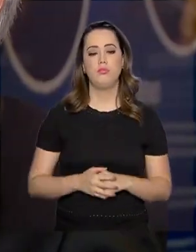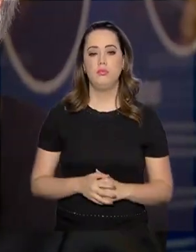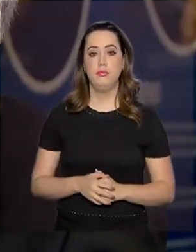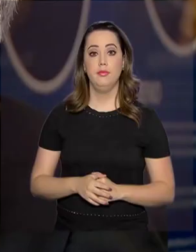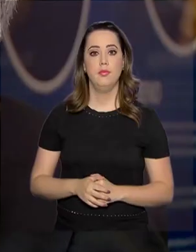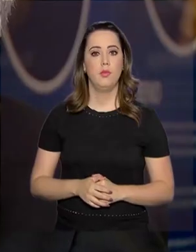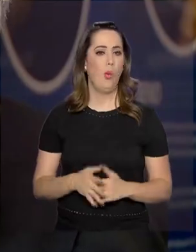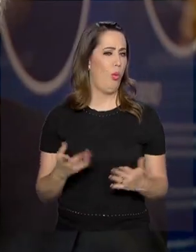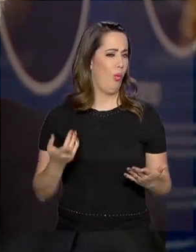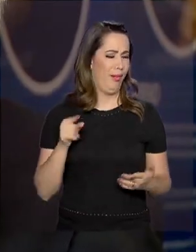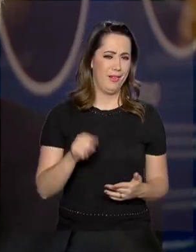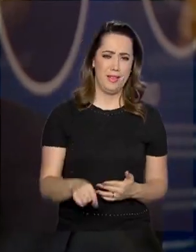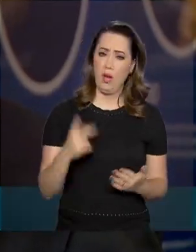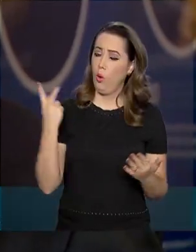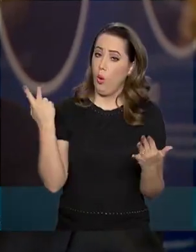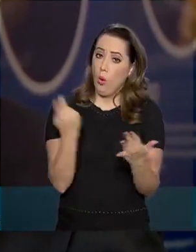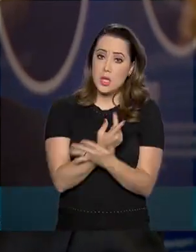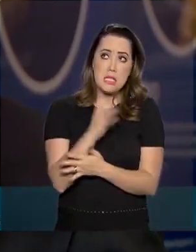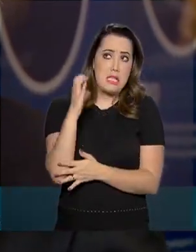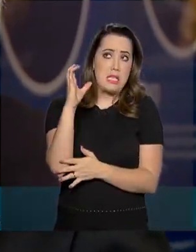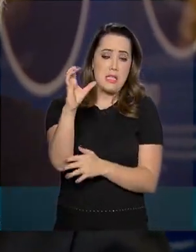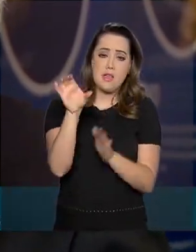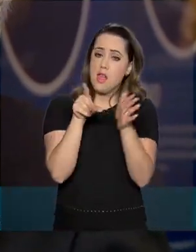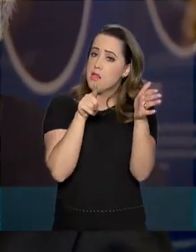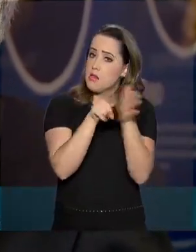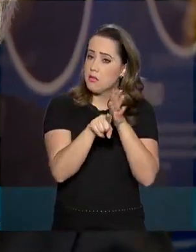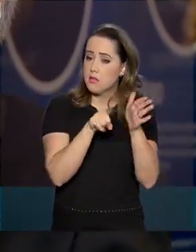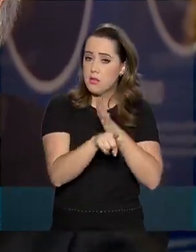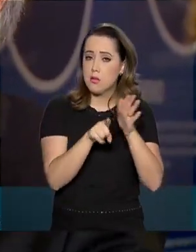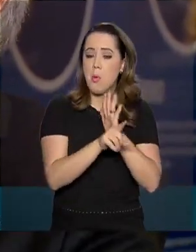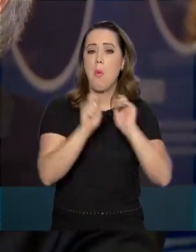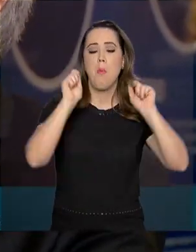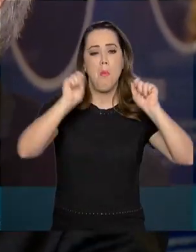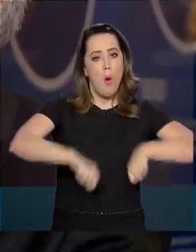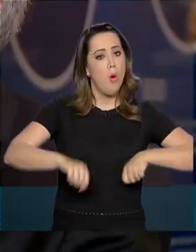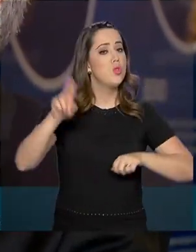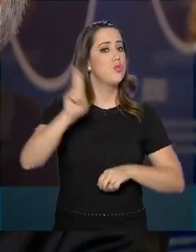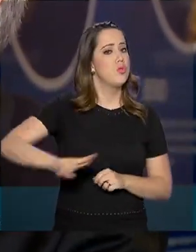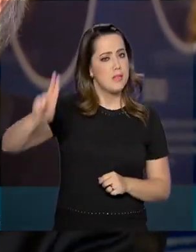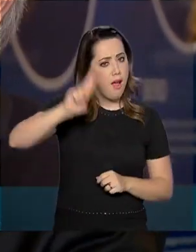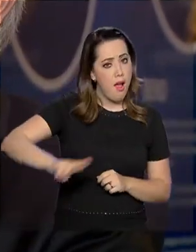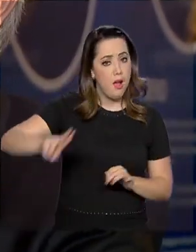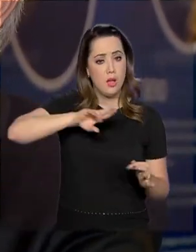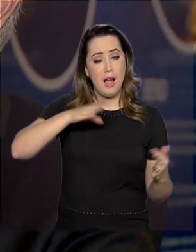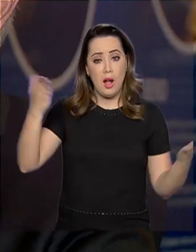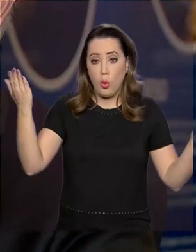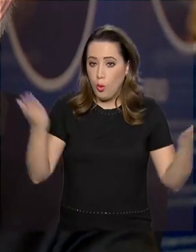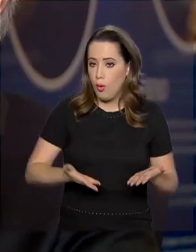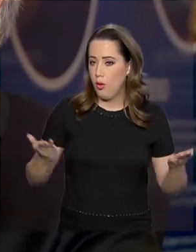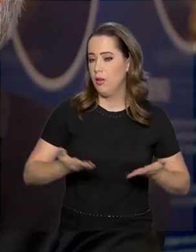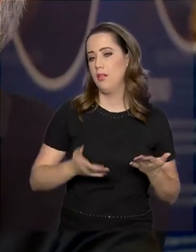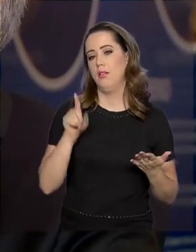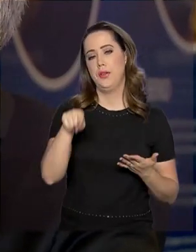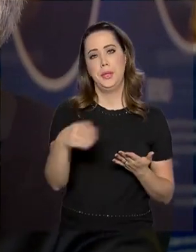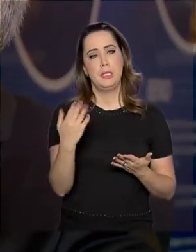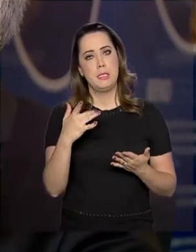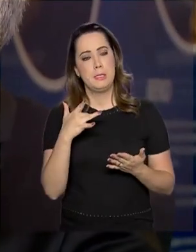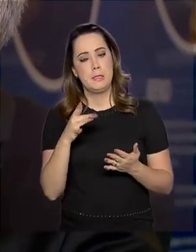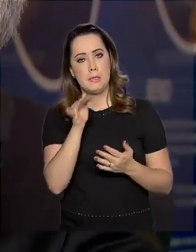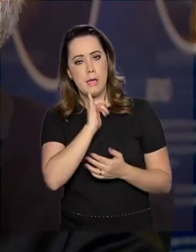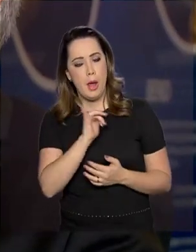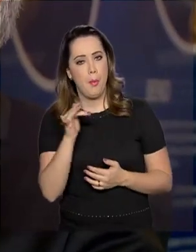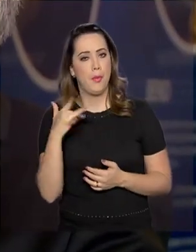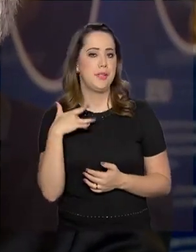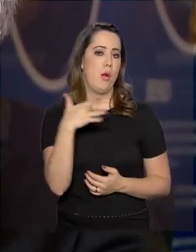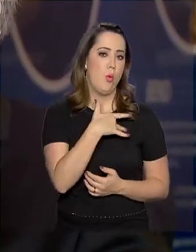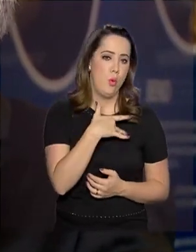produzido aqui, em termos de conhecimento, em termos de ciência, ele pode ser aplicado imediatamente no mercado, seja na área de saúde, por